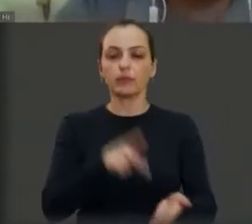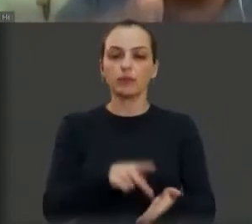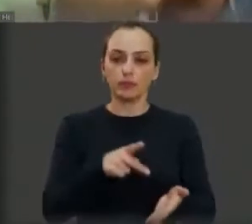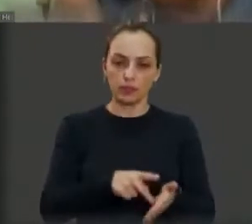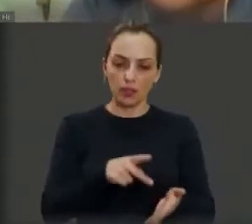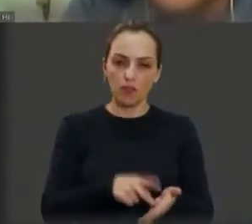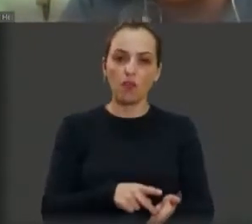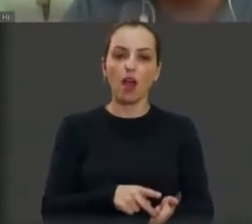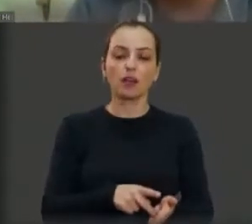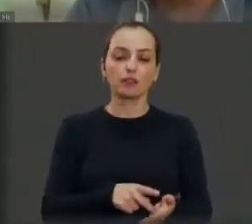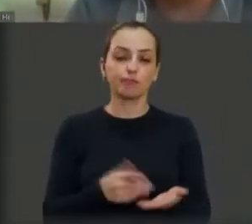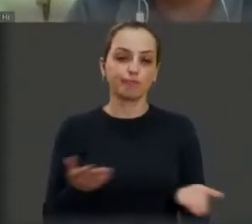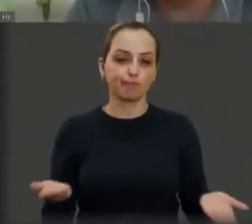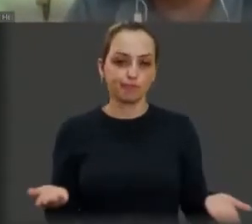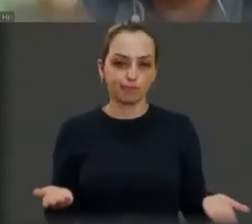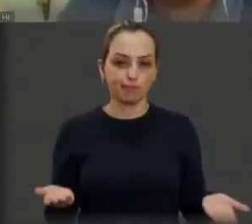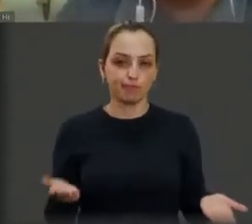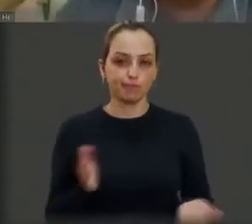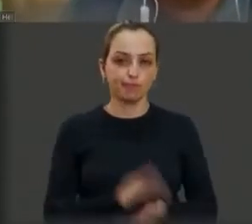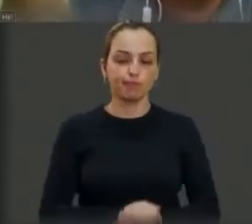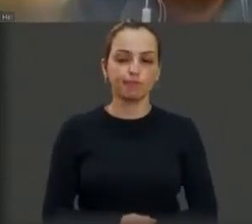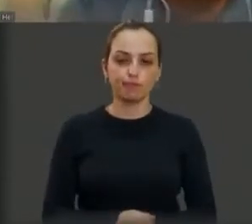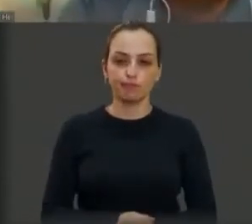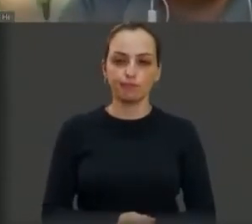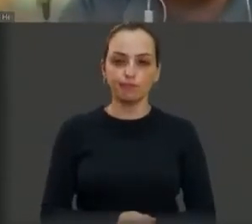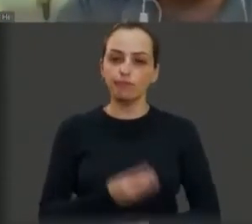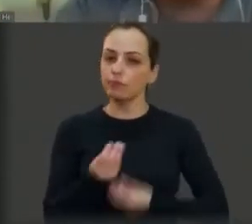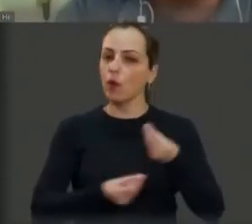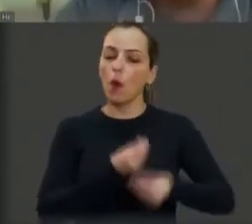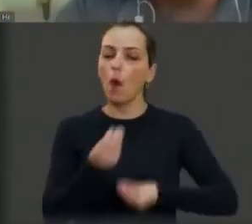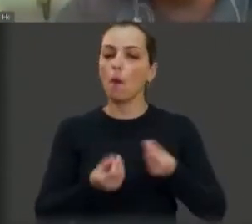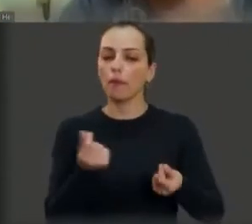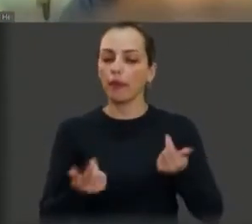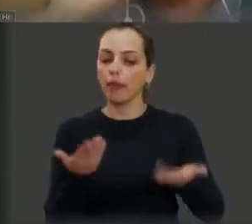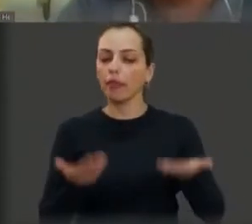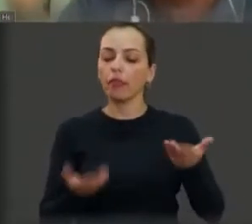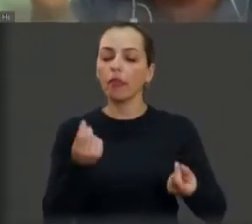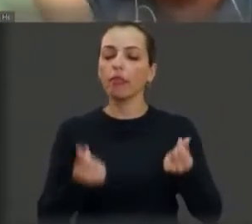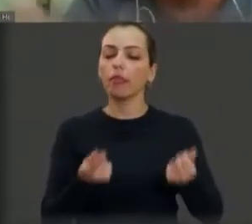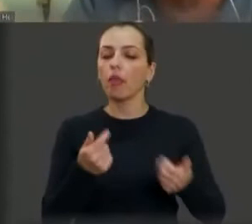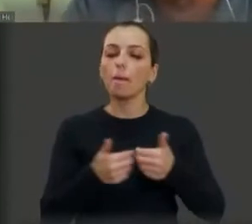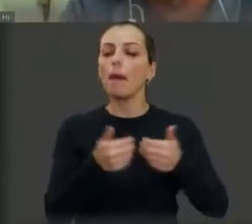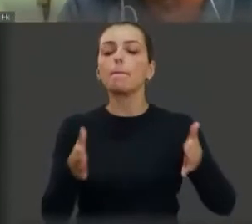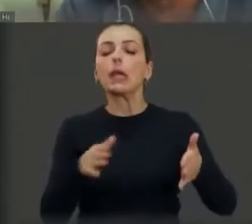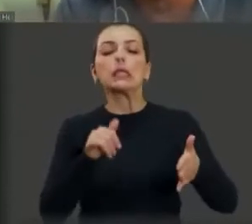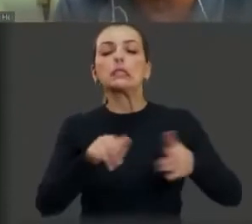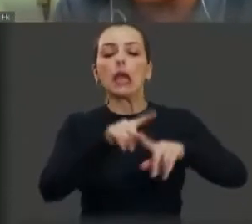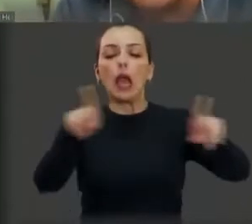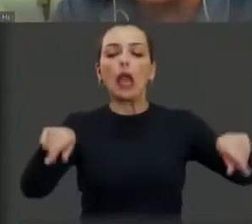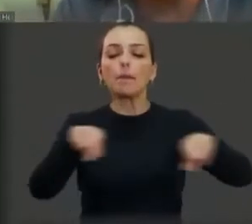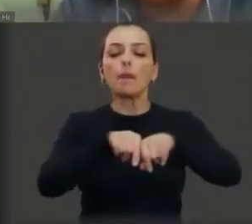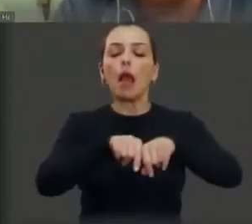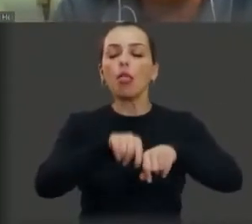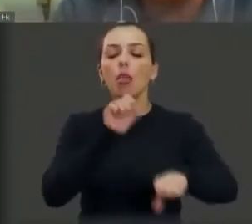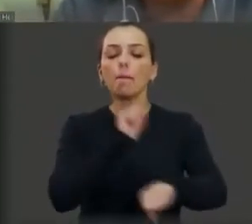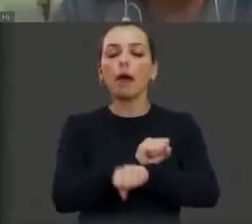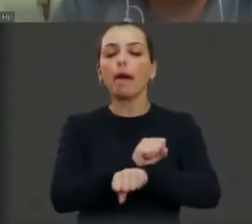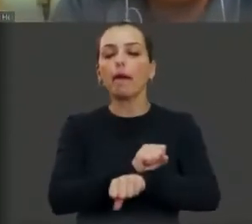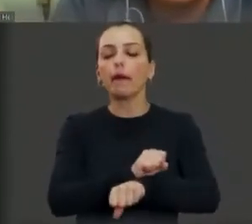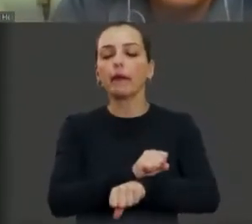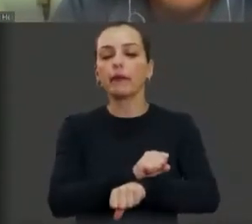estão vendo nas imagens, está vazia. Já vai ver, solicitação, a reabertura, se está tudo parado.